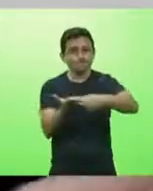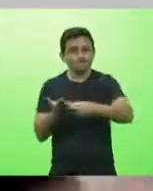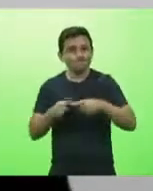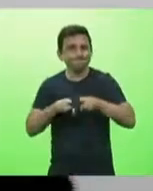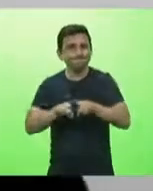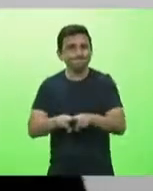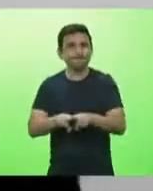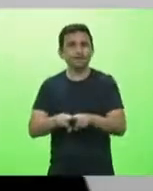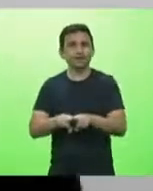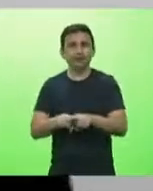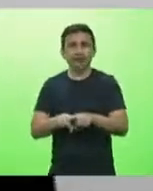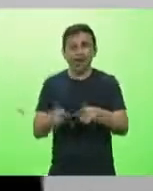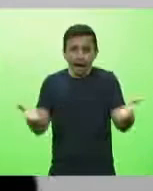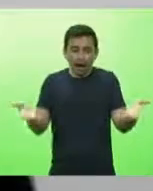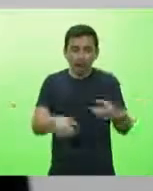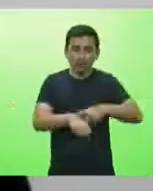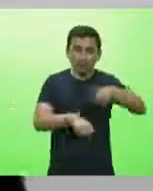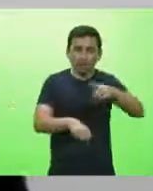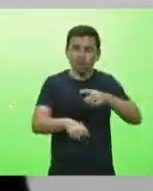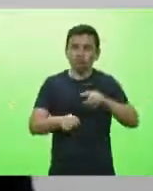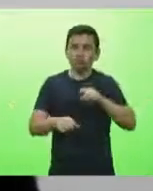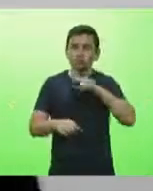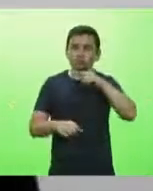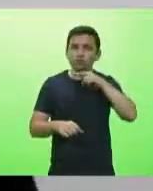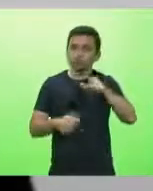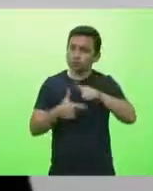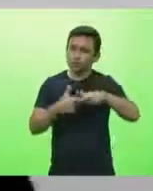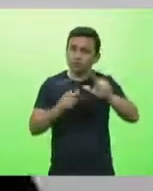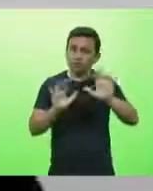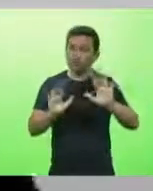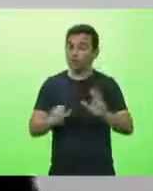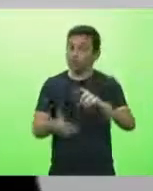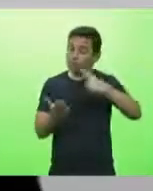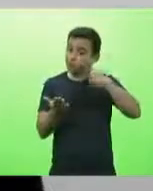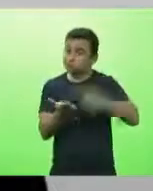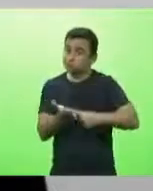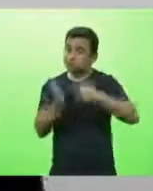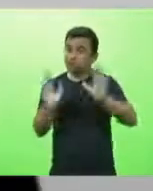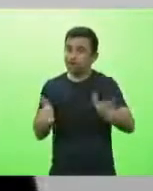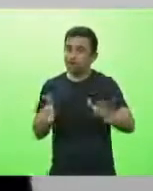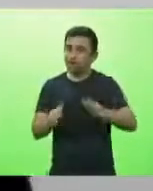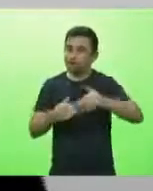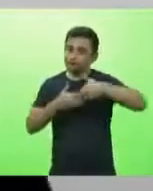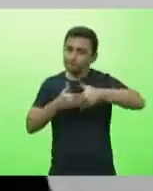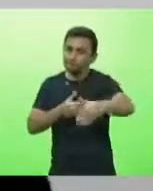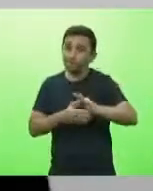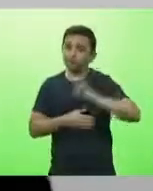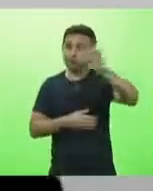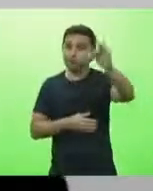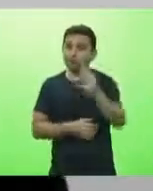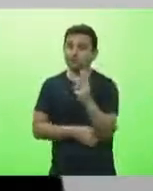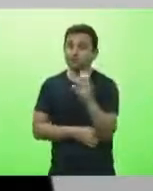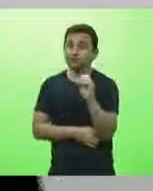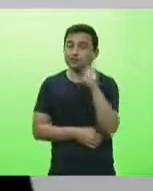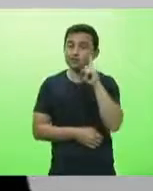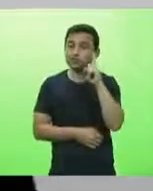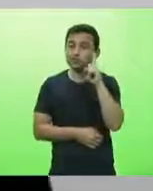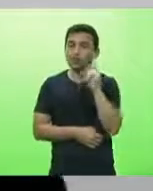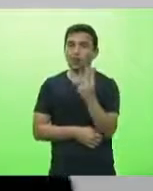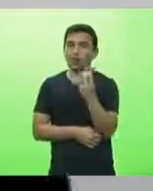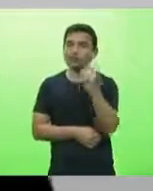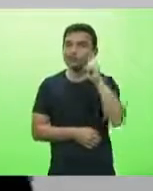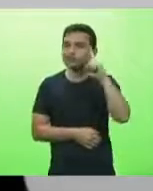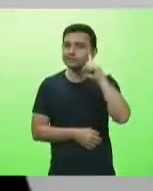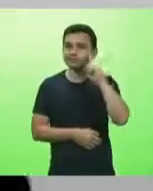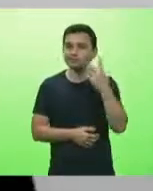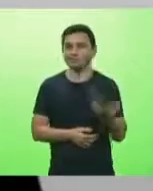vacina não venha já imediata mas se fizermos esses acordos quem sabe daqui 30 dias 40 dias nós temos vacina então